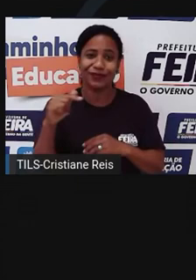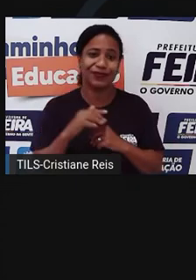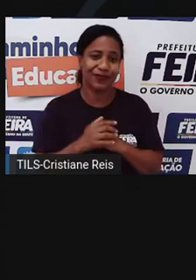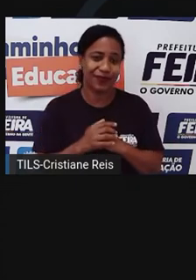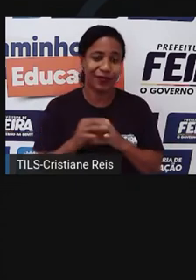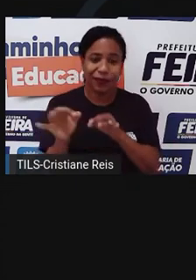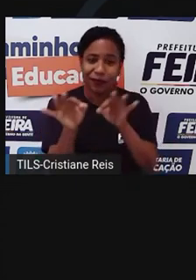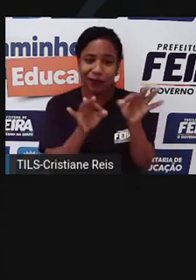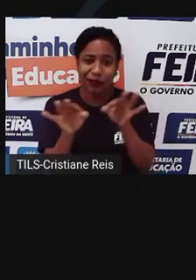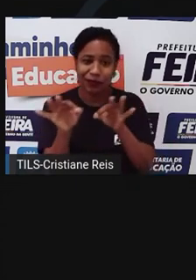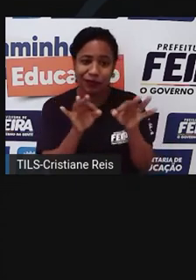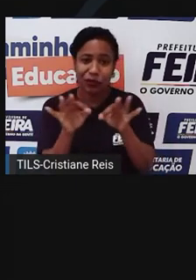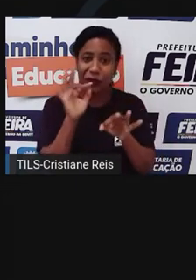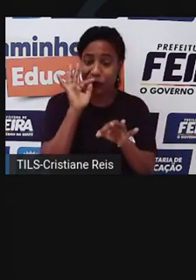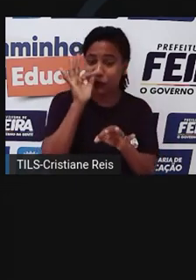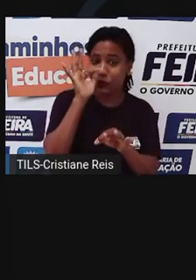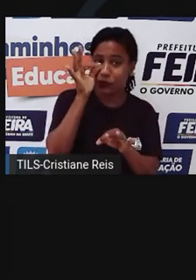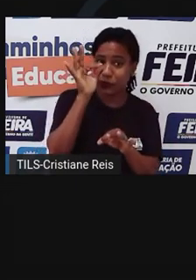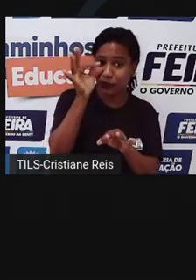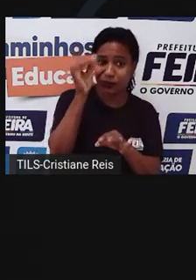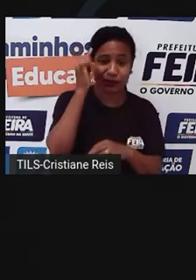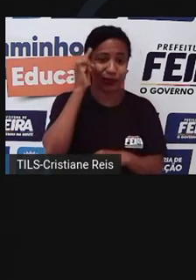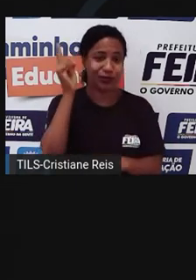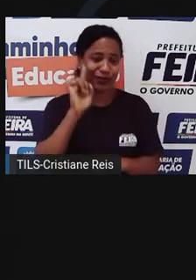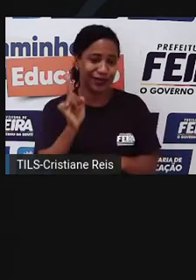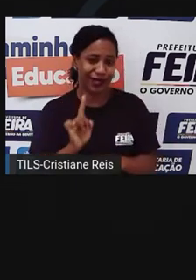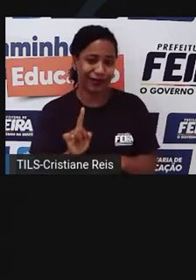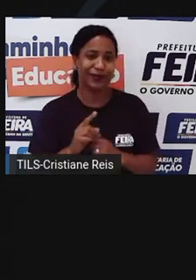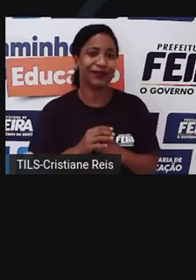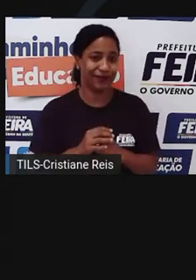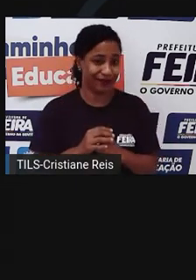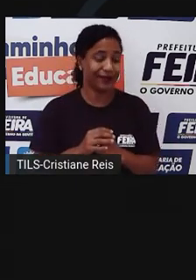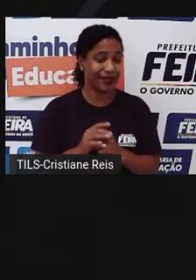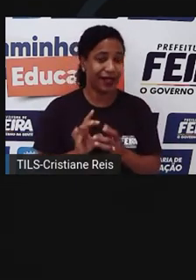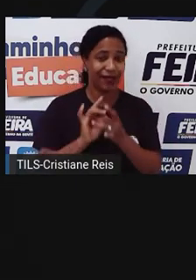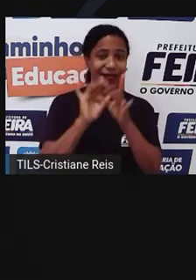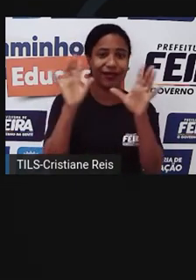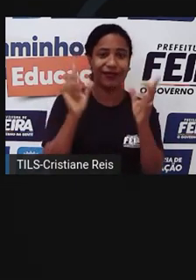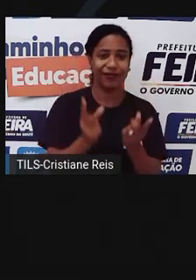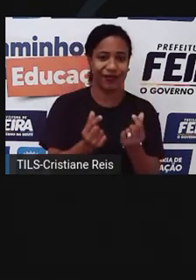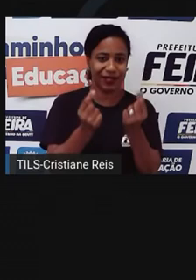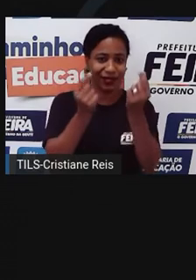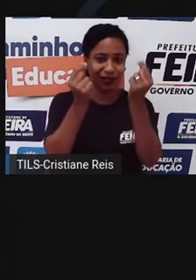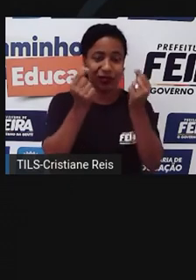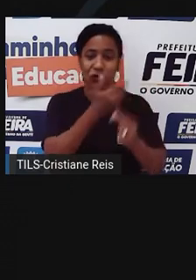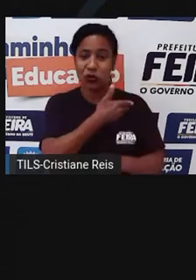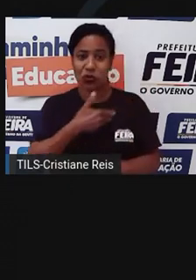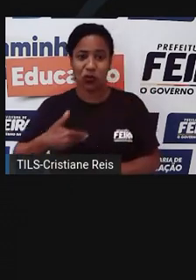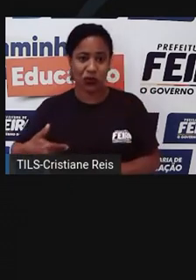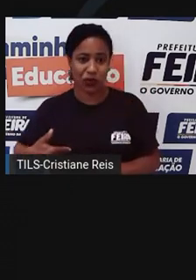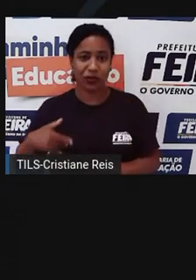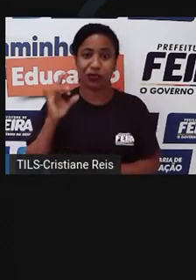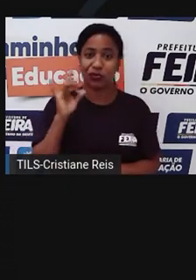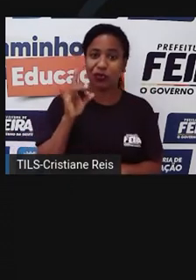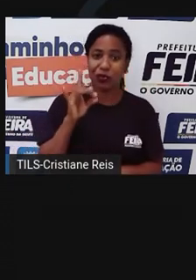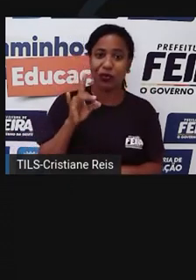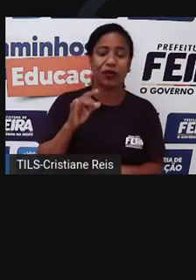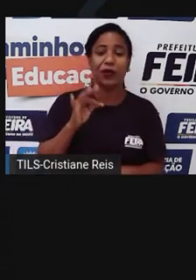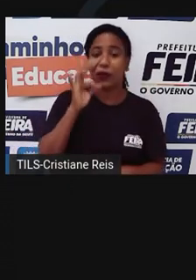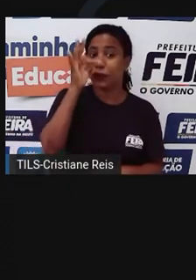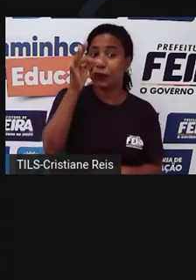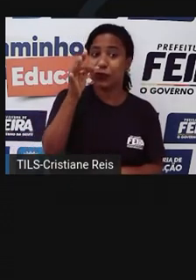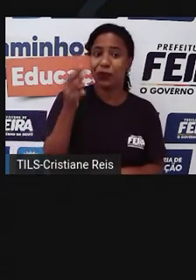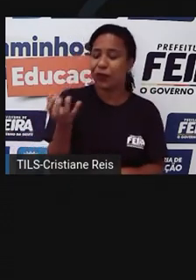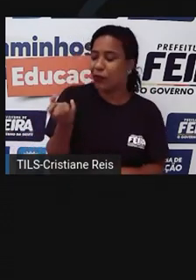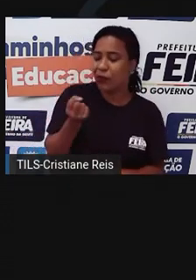se planejando também para o futuro, né? A independência financeira, não depender só do governo. Então, quantos anos que a pessoa quer se